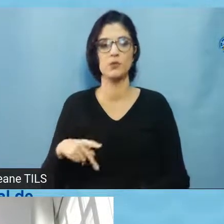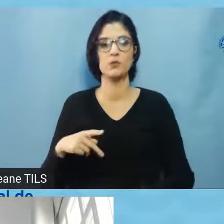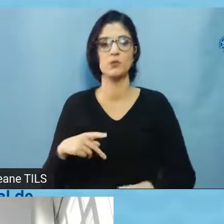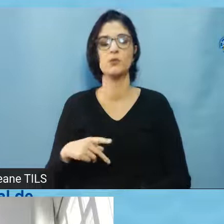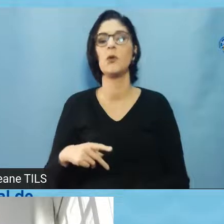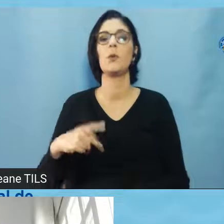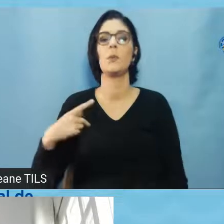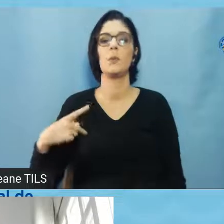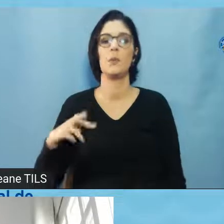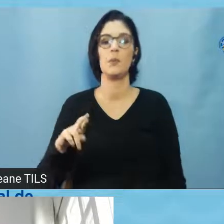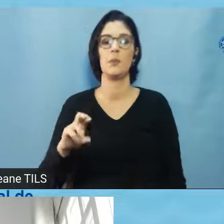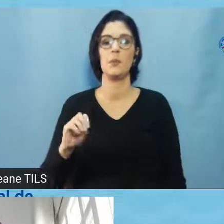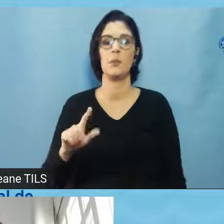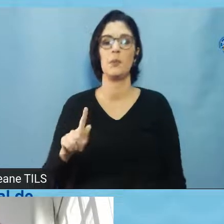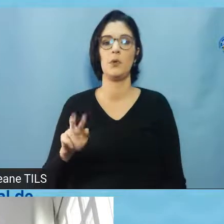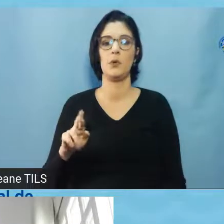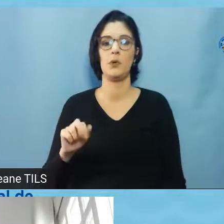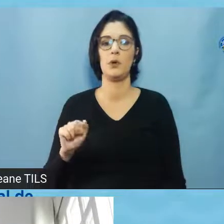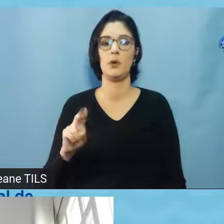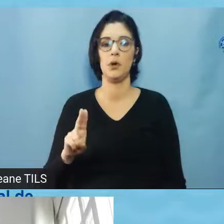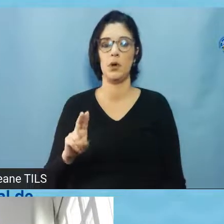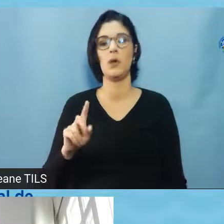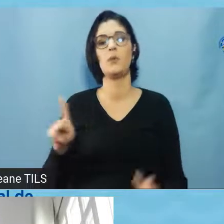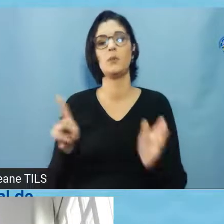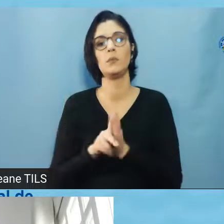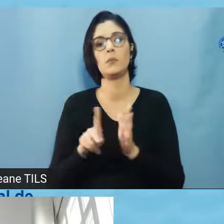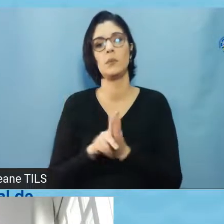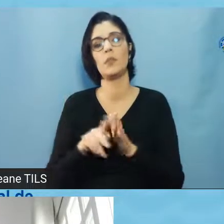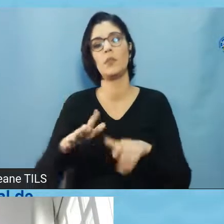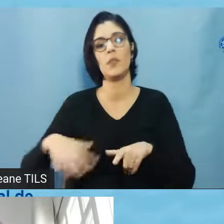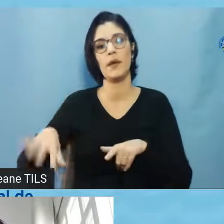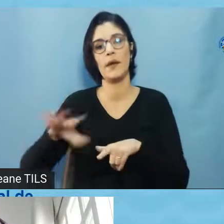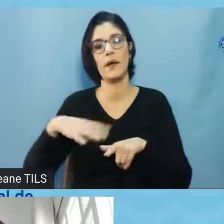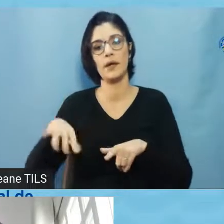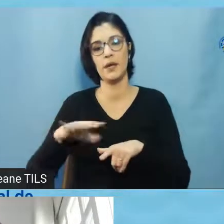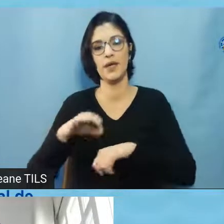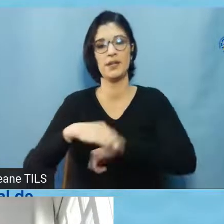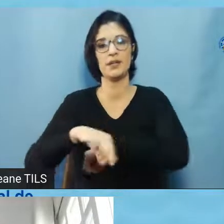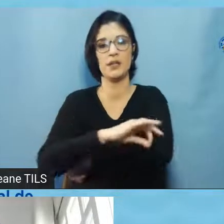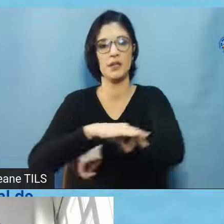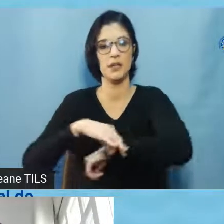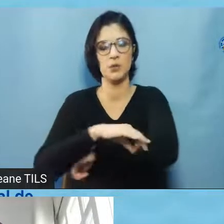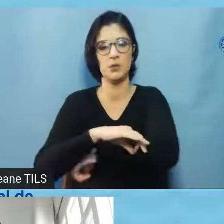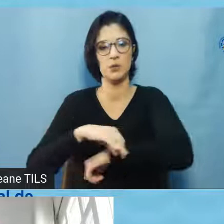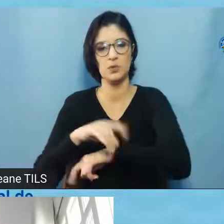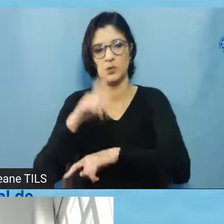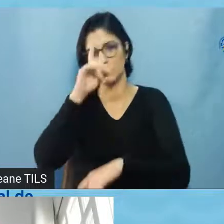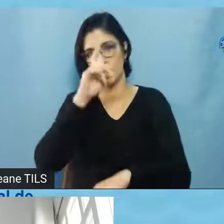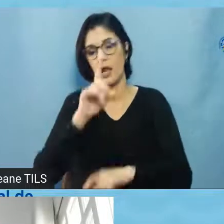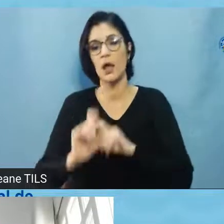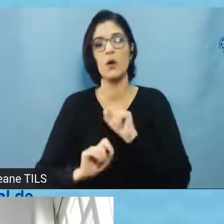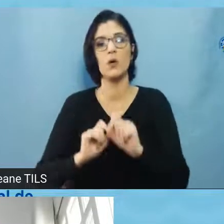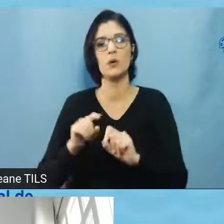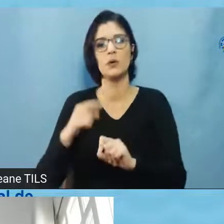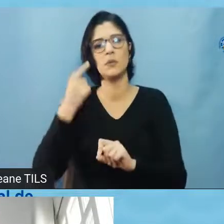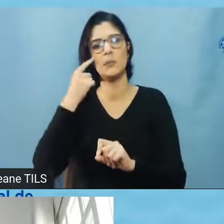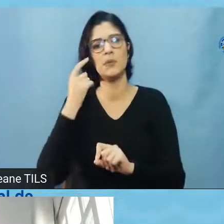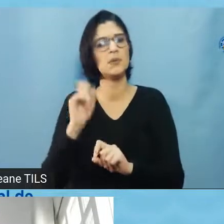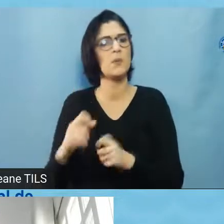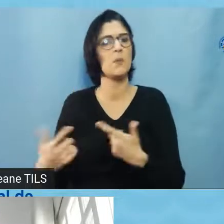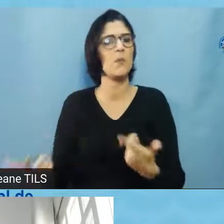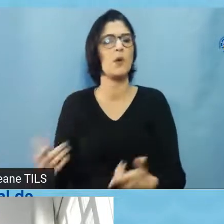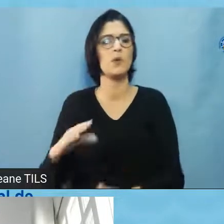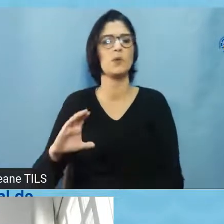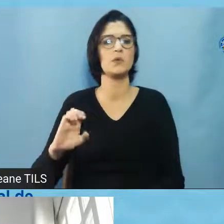de atuação é arquitetura clínica hospitalar, e ele gostaria de saber qual o CEP, ele poderia estar submetendo projetos que envolvam as dissertações, né?